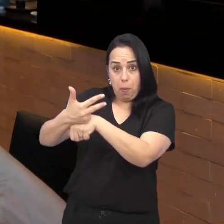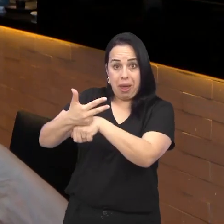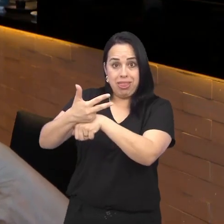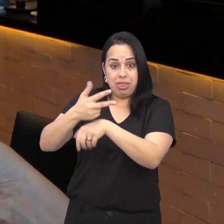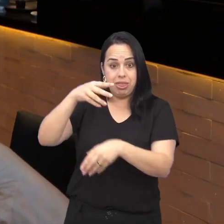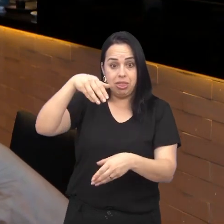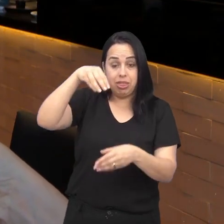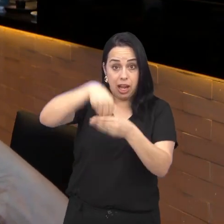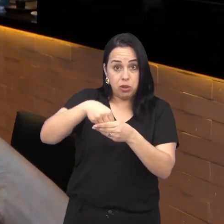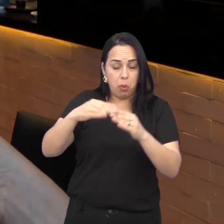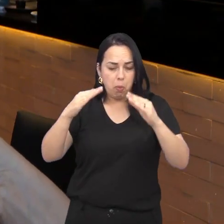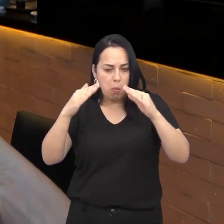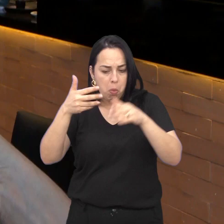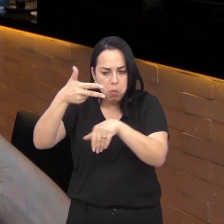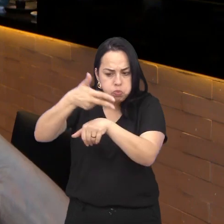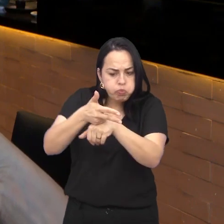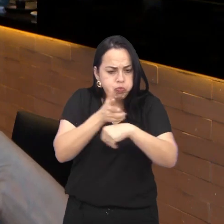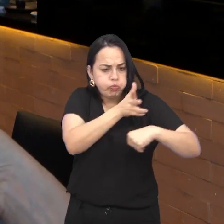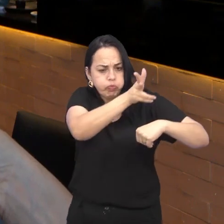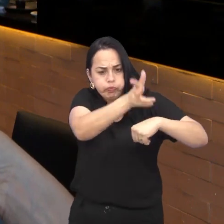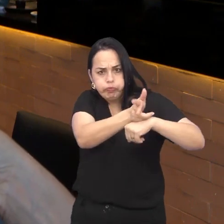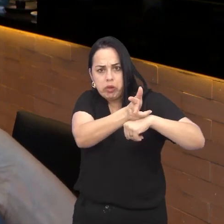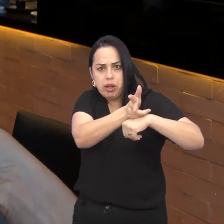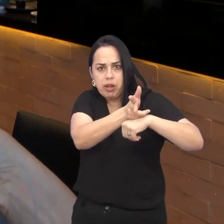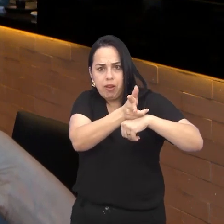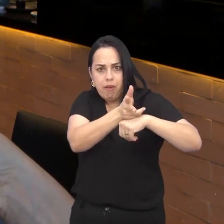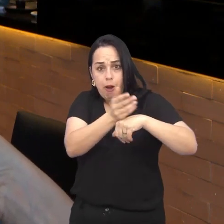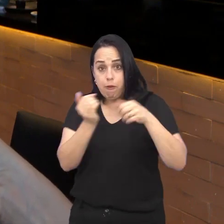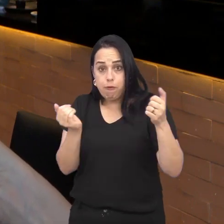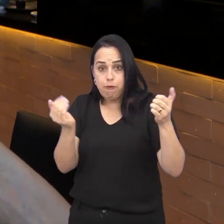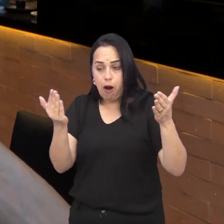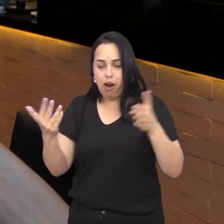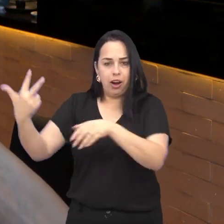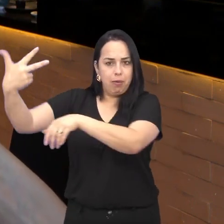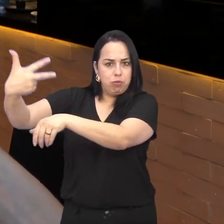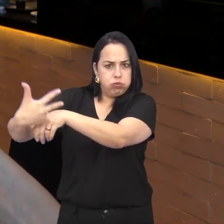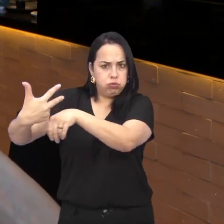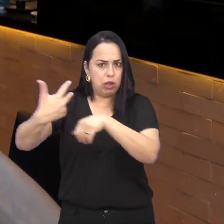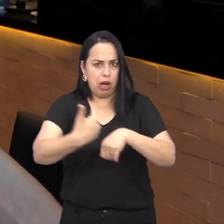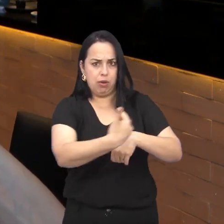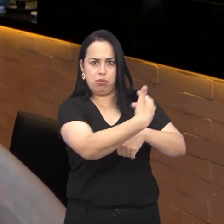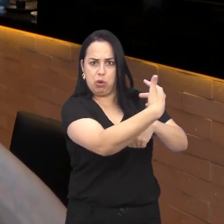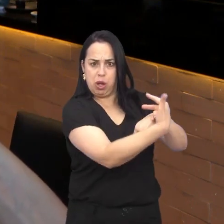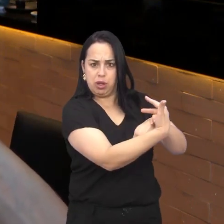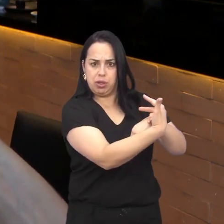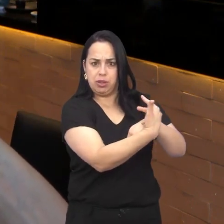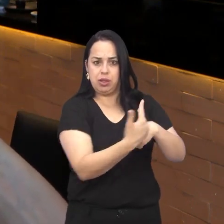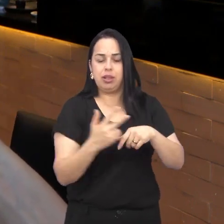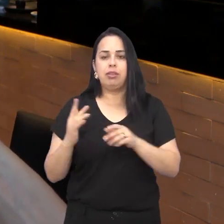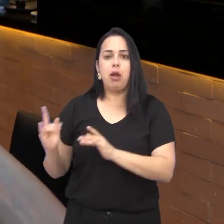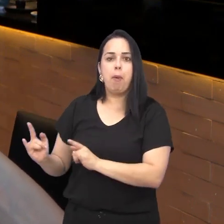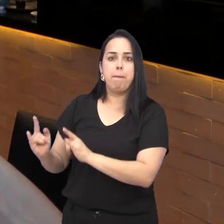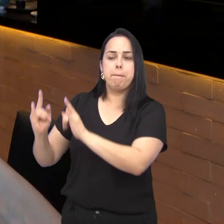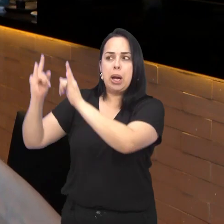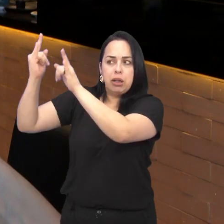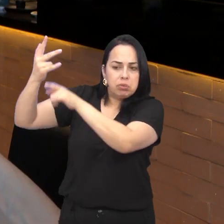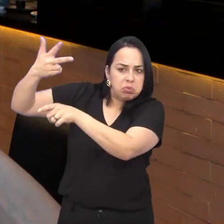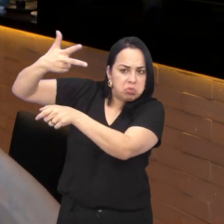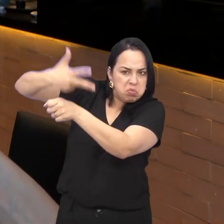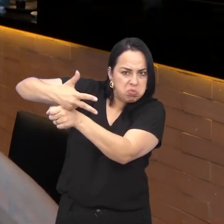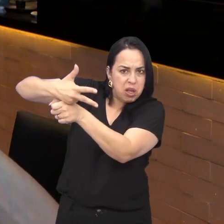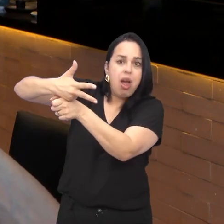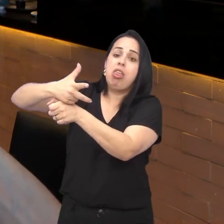internas que nós temos aqui, nós contamos também com as câmeras externas, que se trata de um prédio comercial.